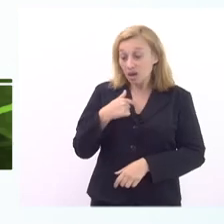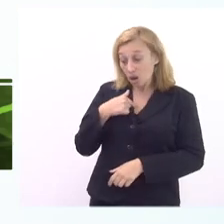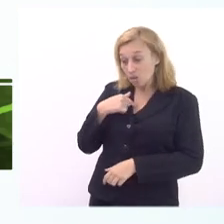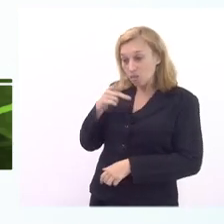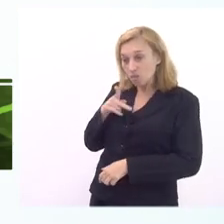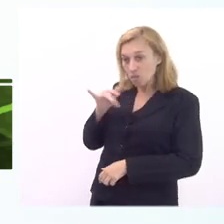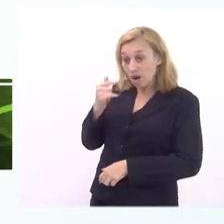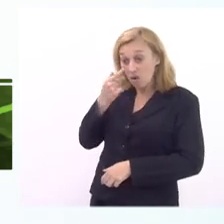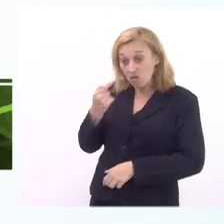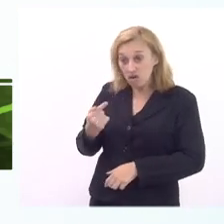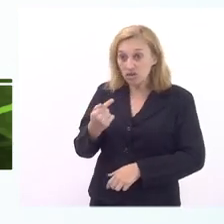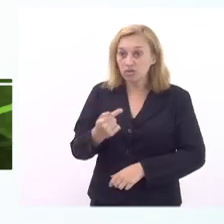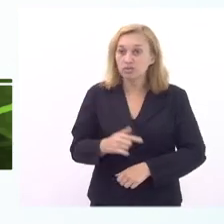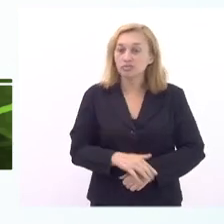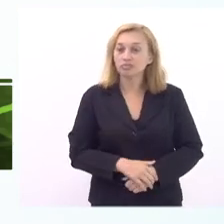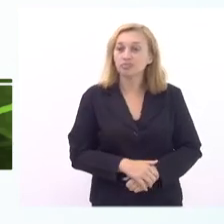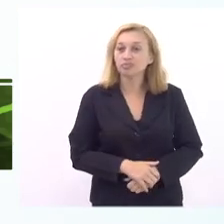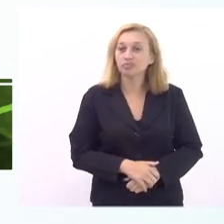vejo que